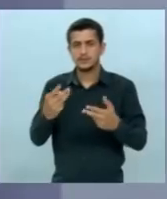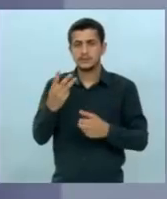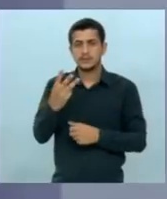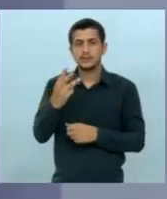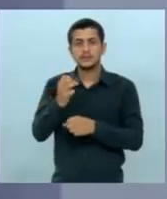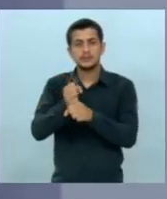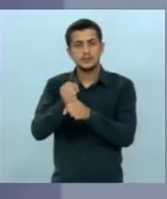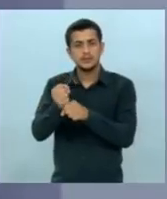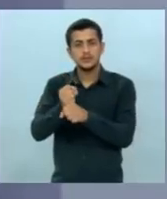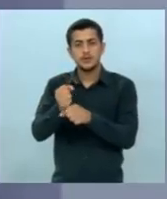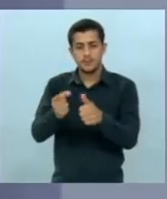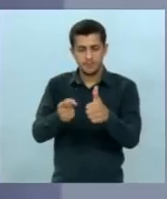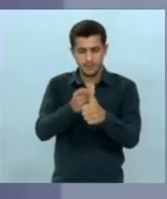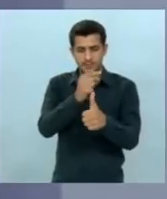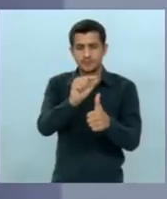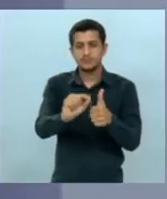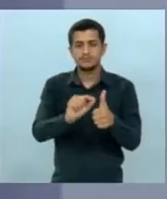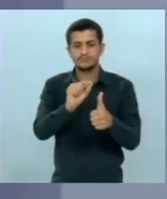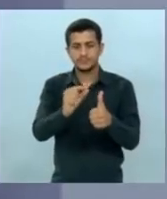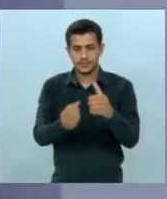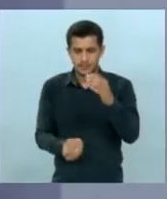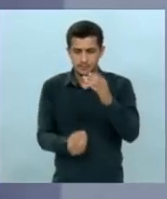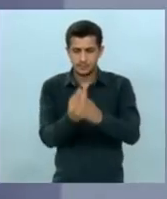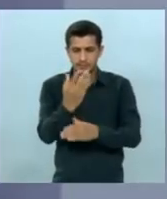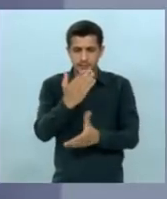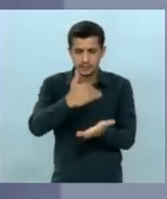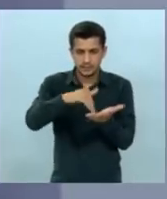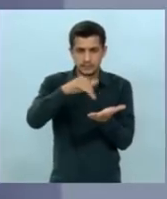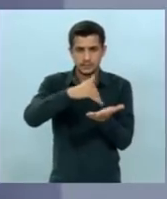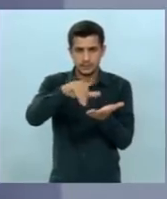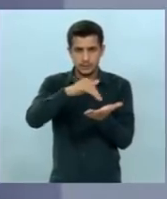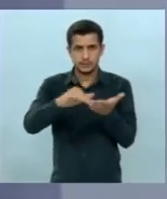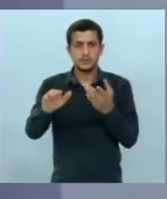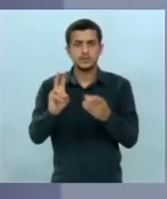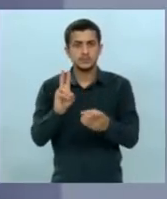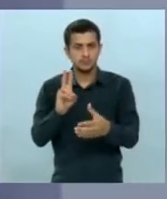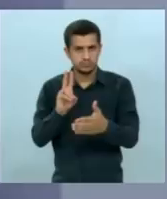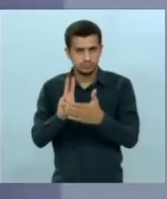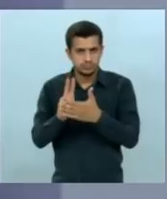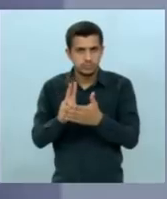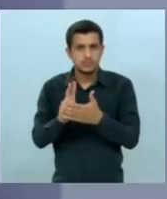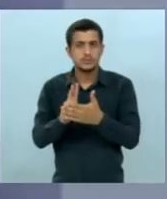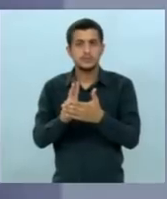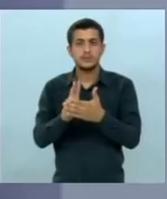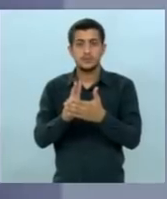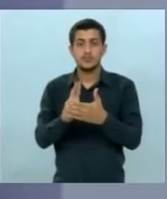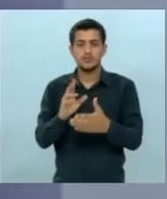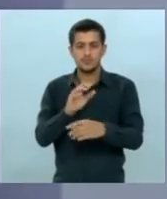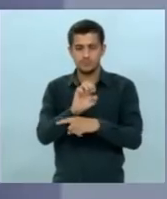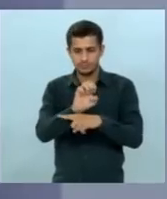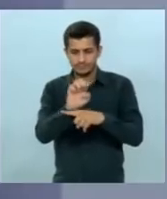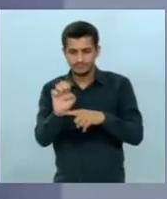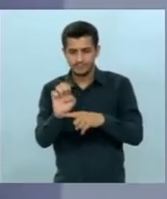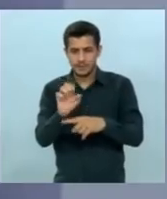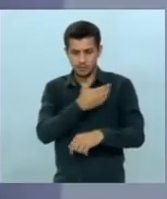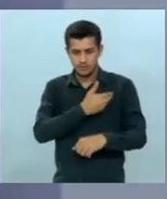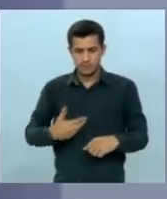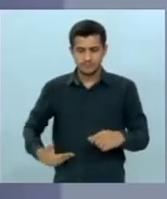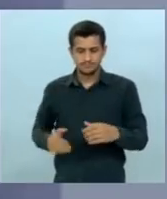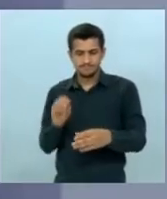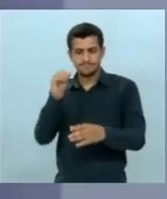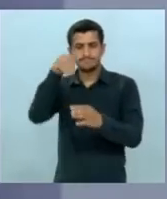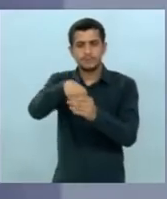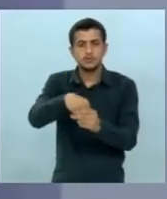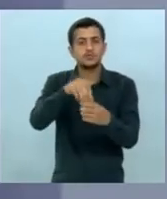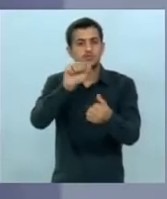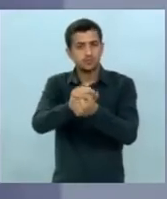principalmente, primeiro criamos a subsecretaria de assuntos indígenas, levamos o governo para dentro das aldeias. Durante os três anos